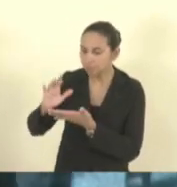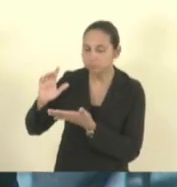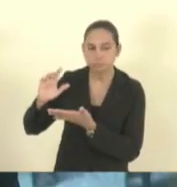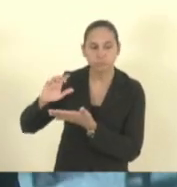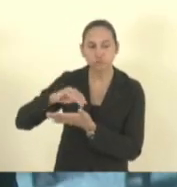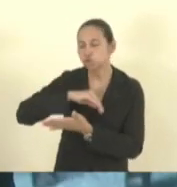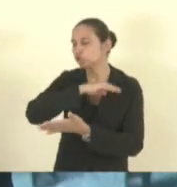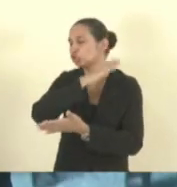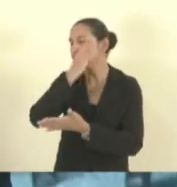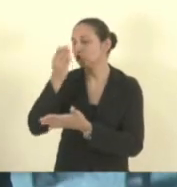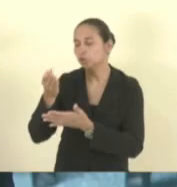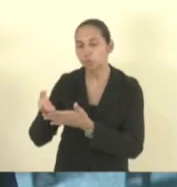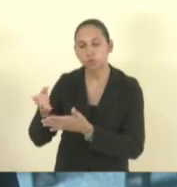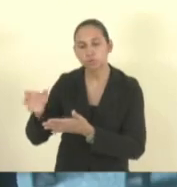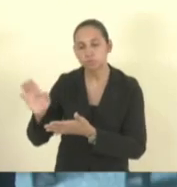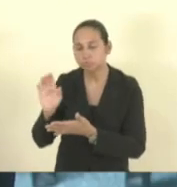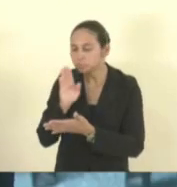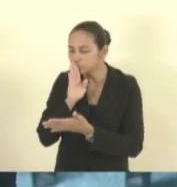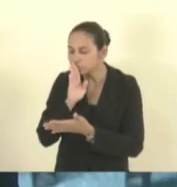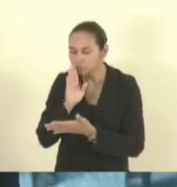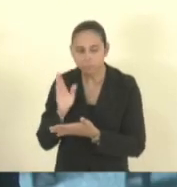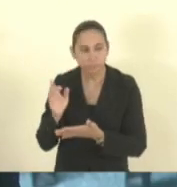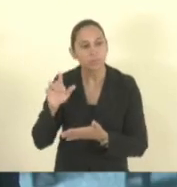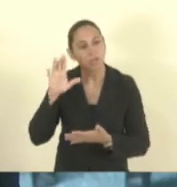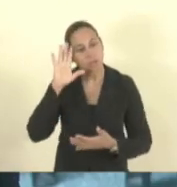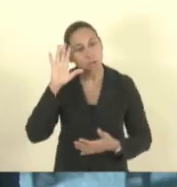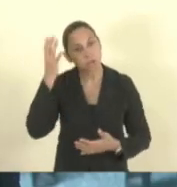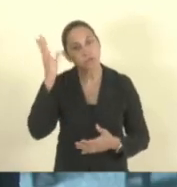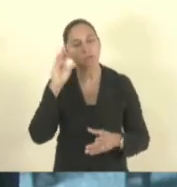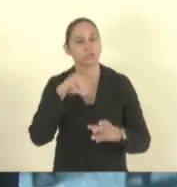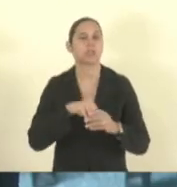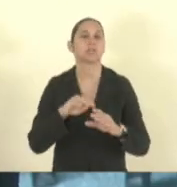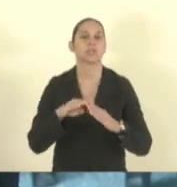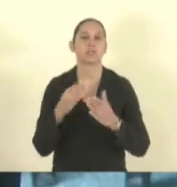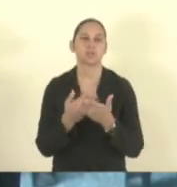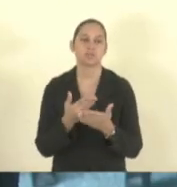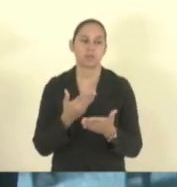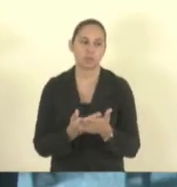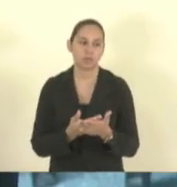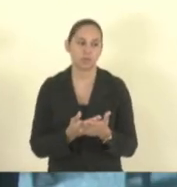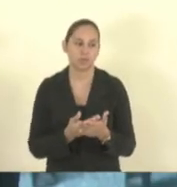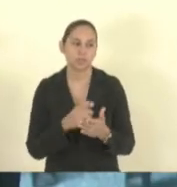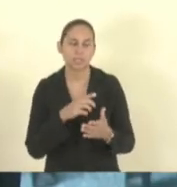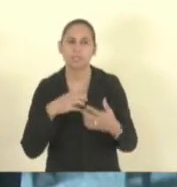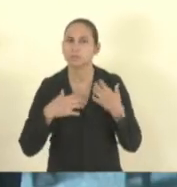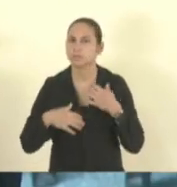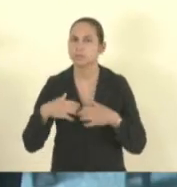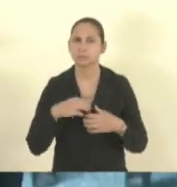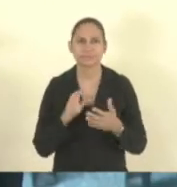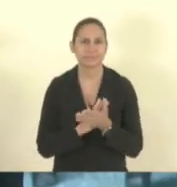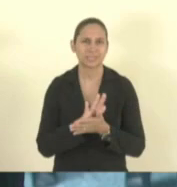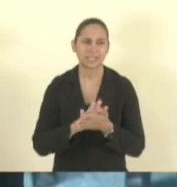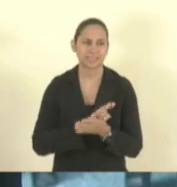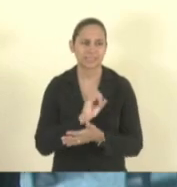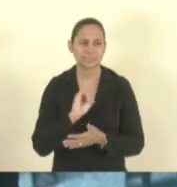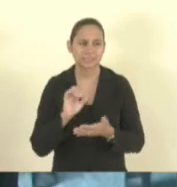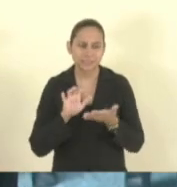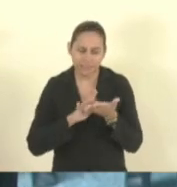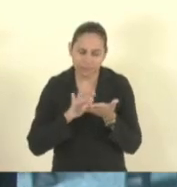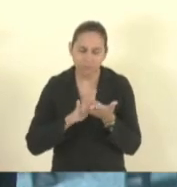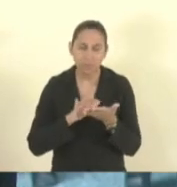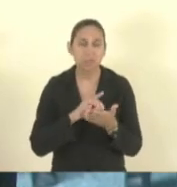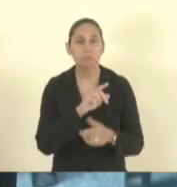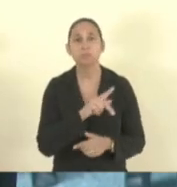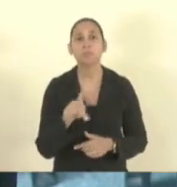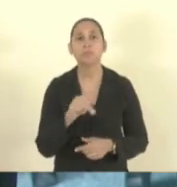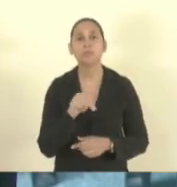vai incomodar ninguém então foi o que acontece na escola ele não incomoda ninguém se ele tiver com o celular para os professores foi